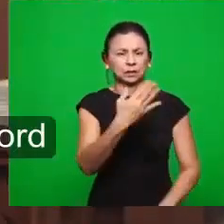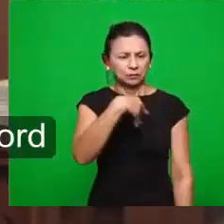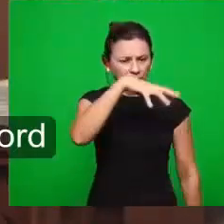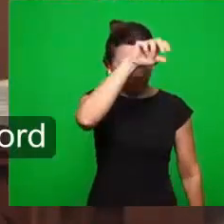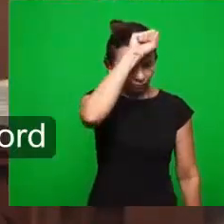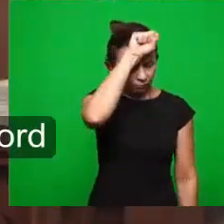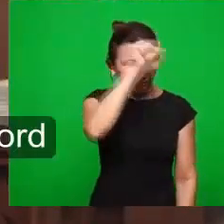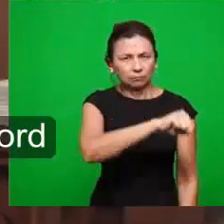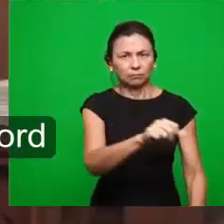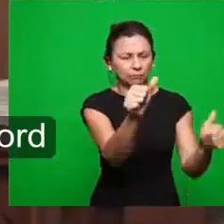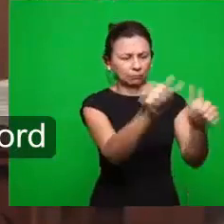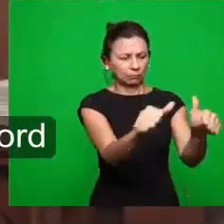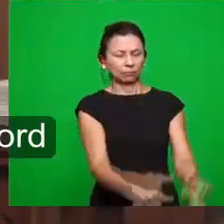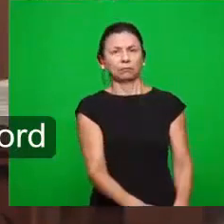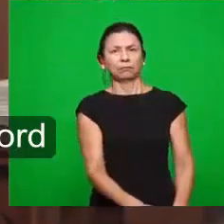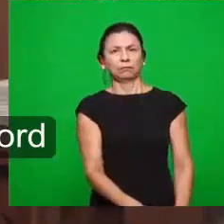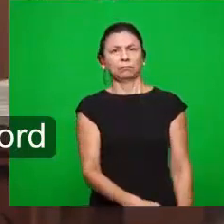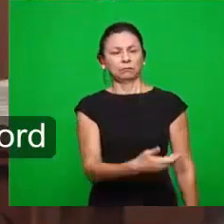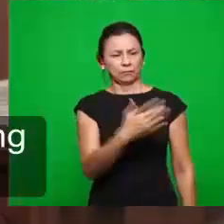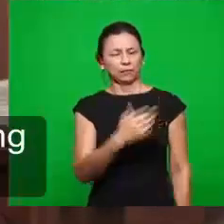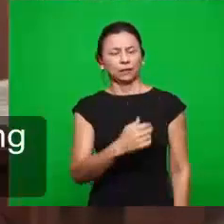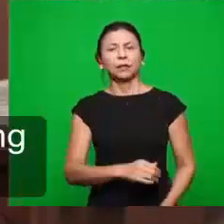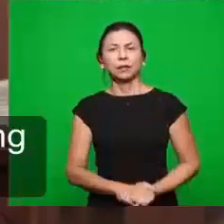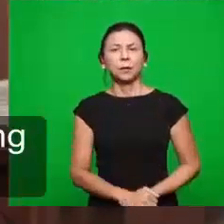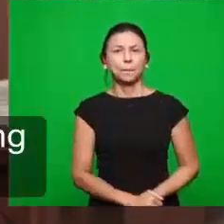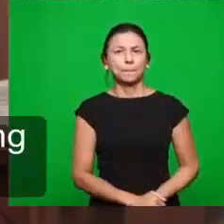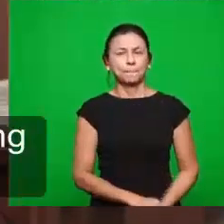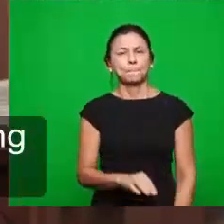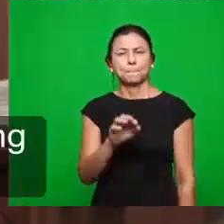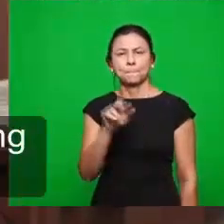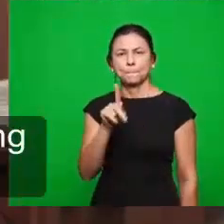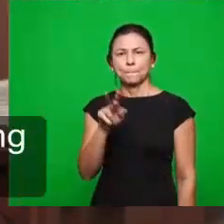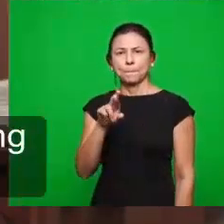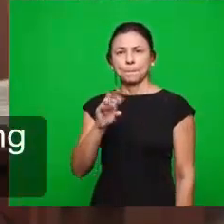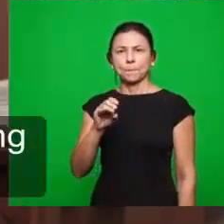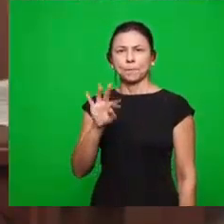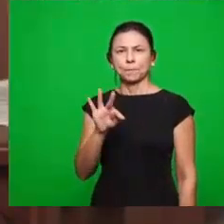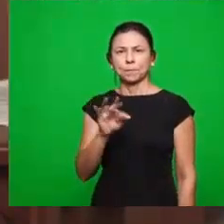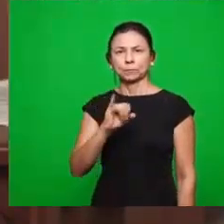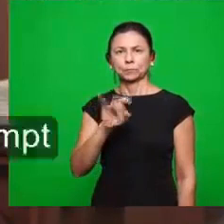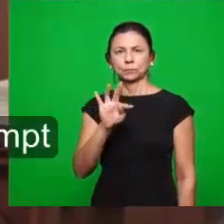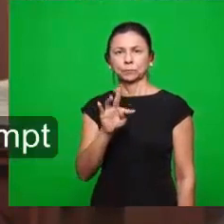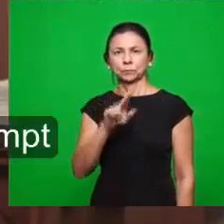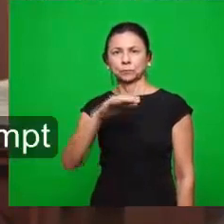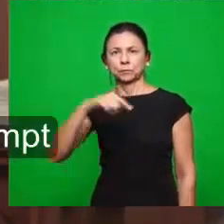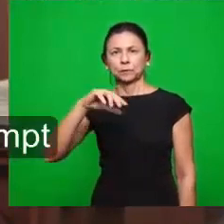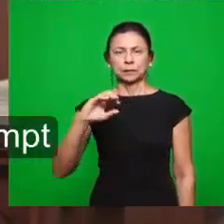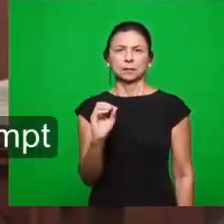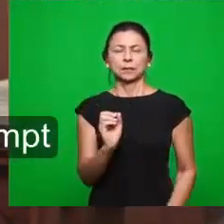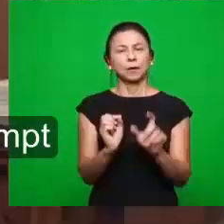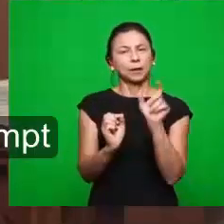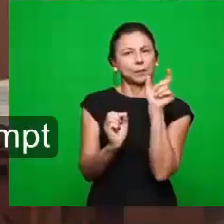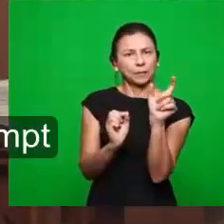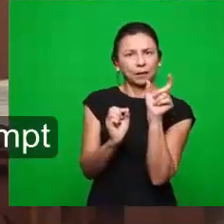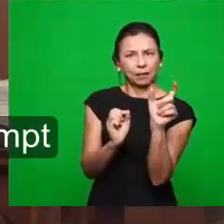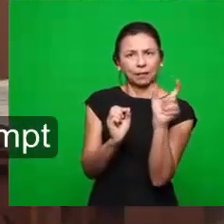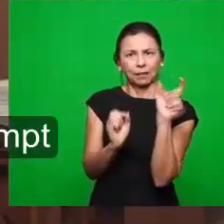ídolos, sua prostituição. Ele usa a palavra prostituição. A mesma que estamos vivendo hoje. A prostituição